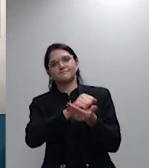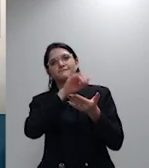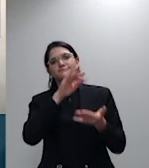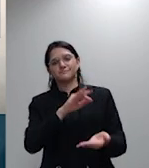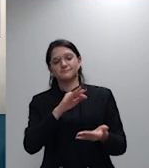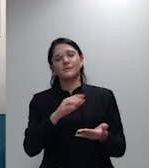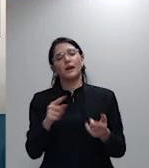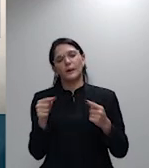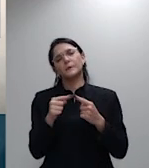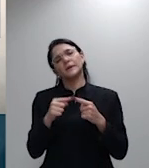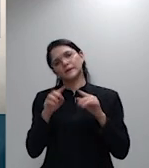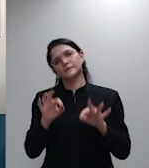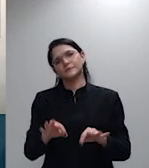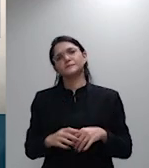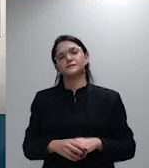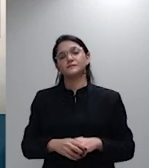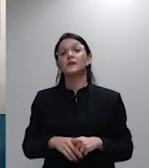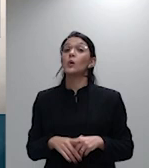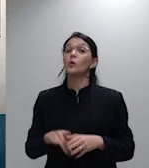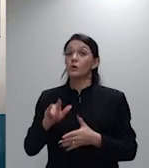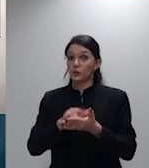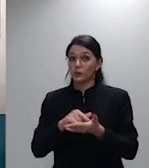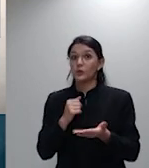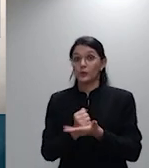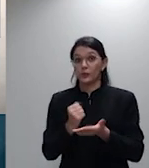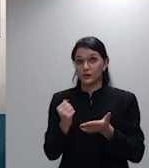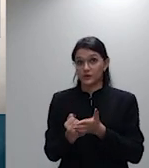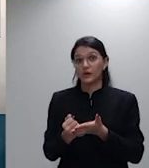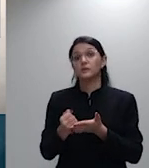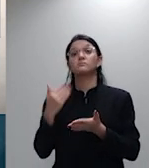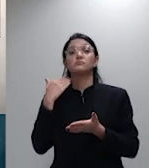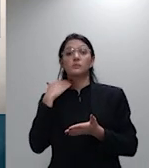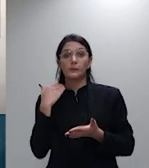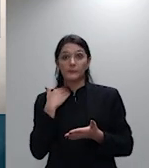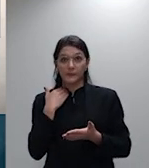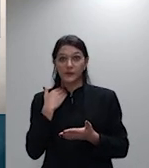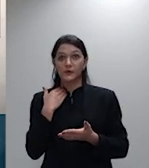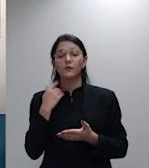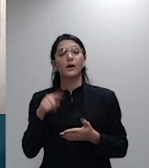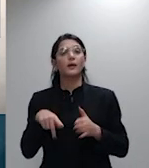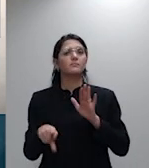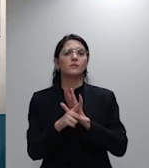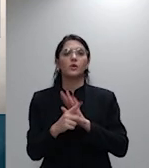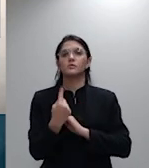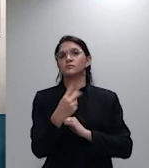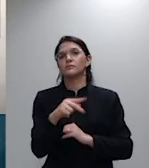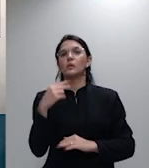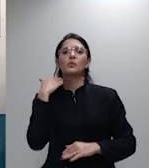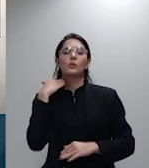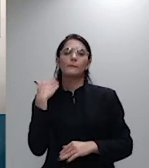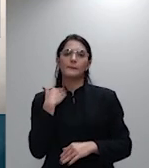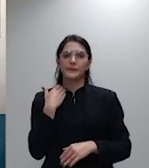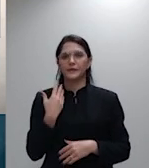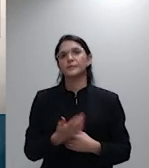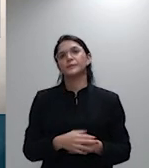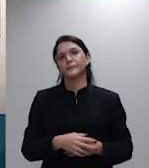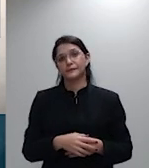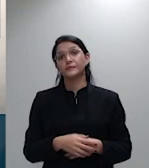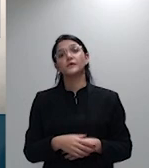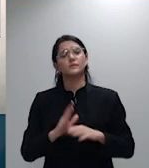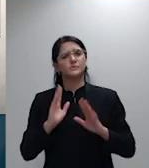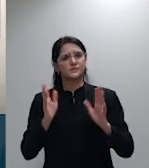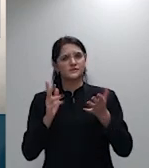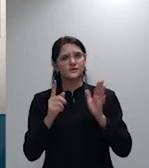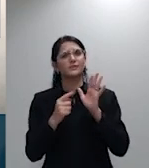bancário é um documento unilateral produzido exclusivamente pela instituição financeira e essa premissa já foi muito bem refutada pelo